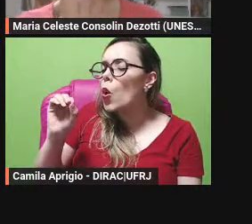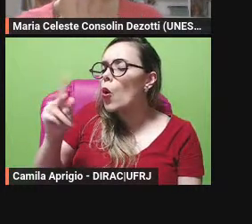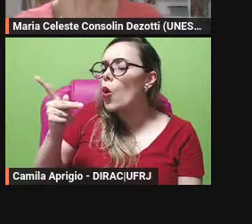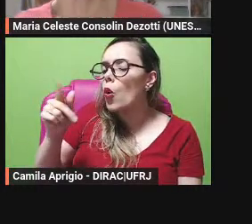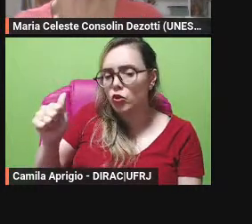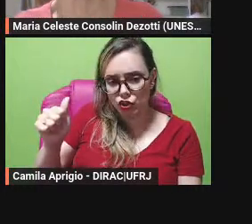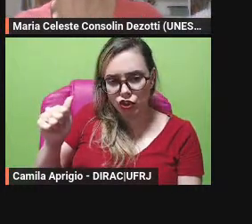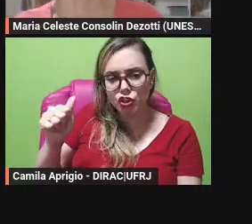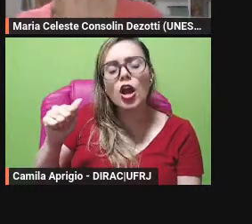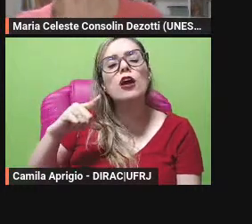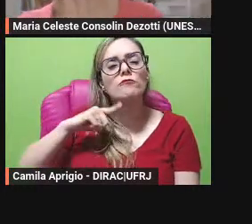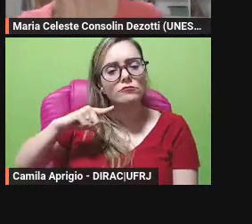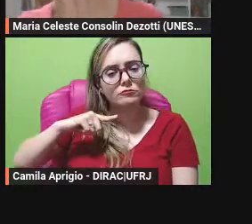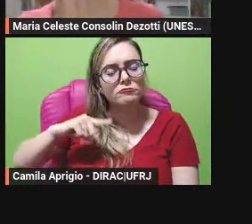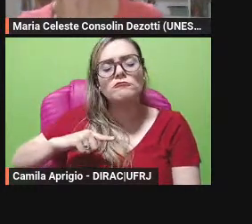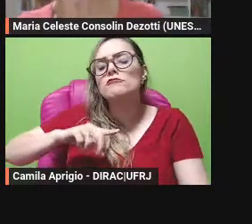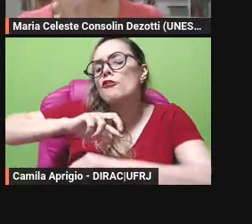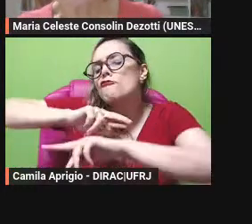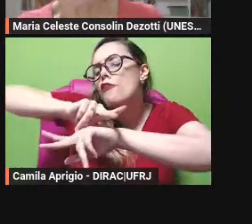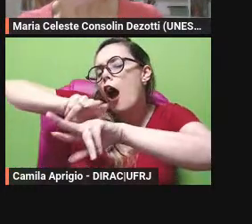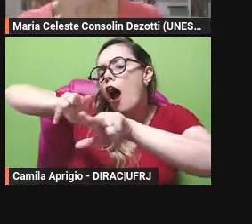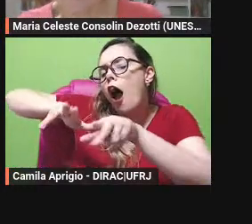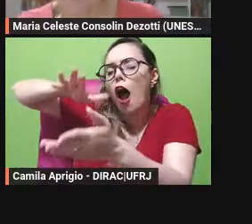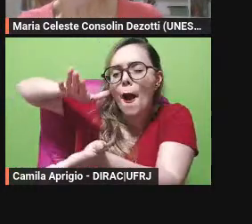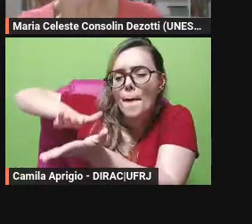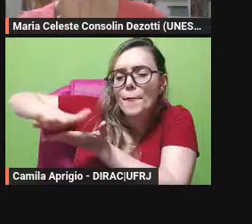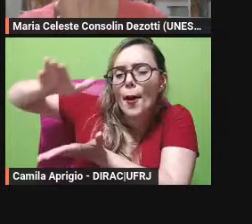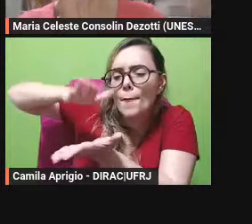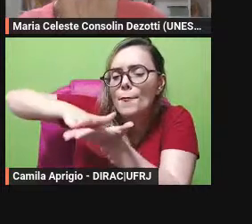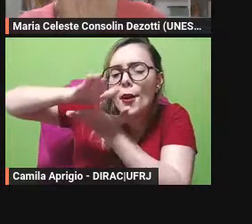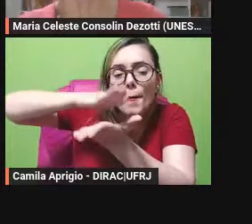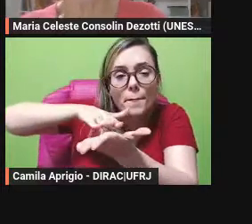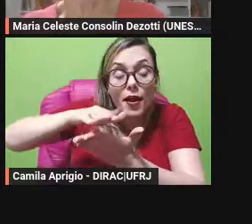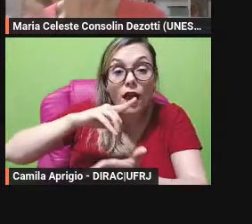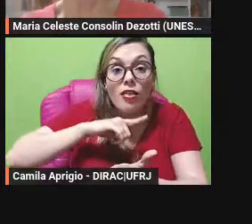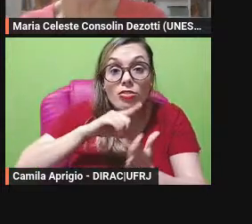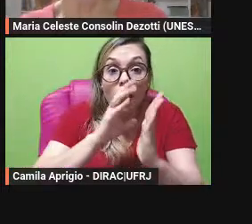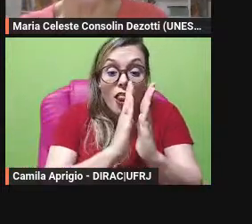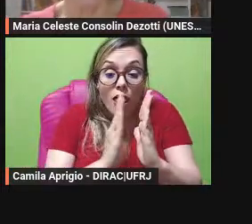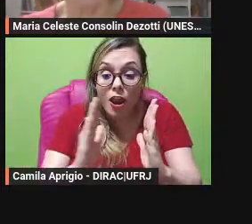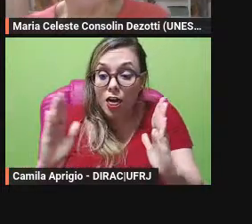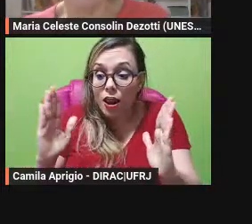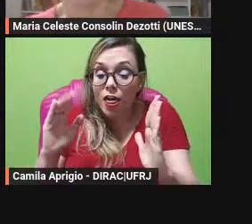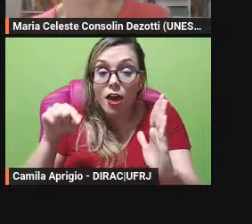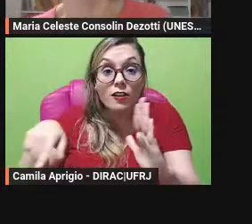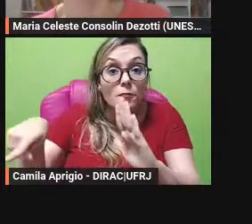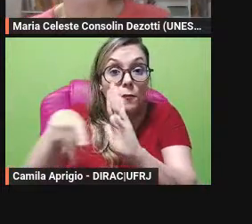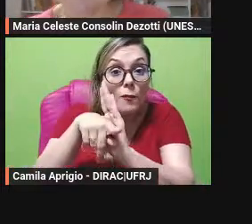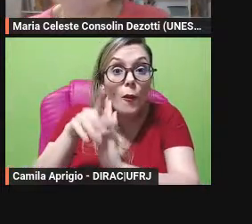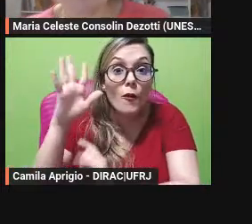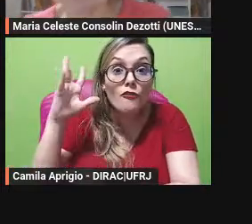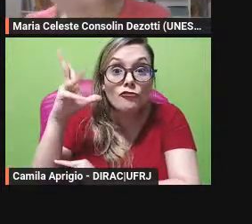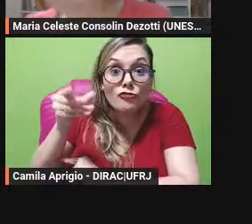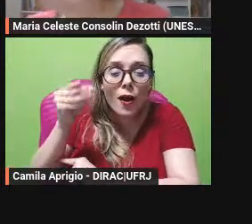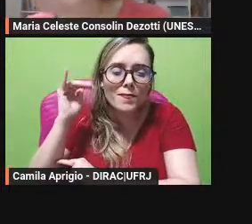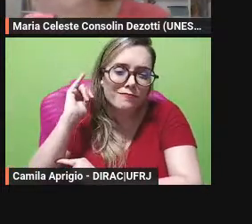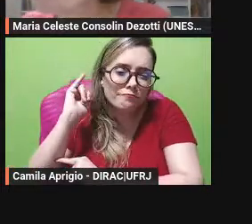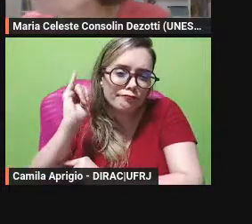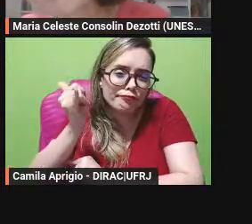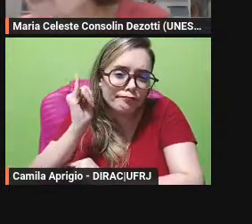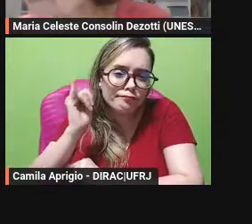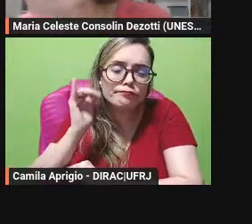primeiros uma das primeiras coletâneas de fábulas que foram adotadas nas escolas da época